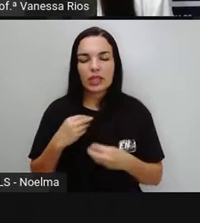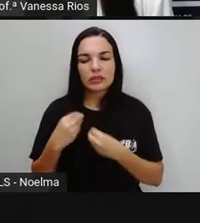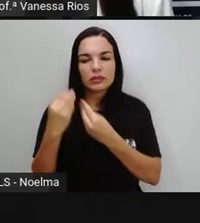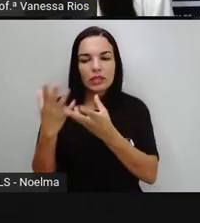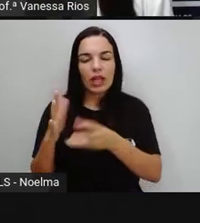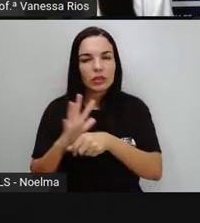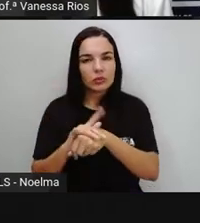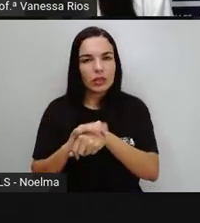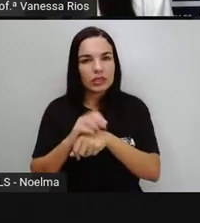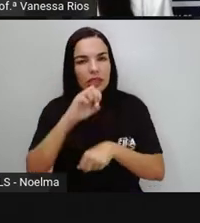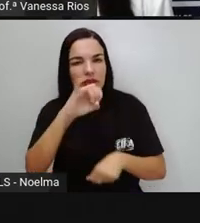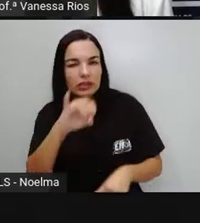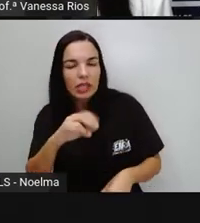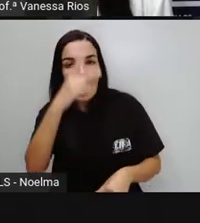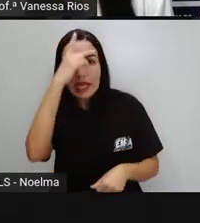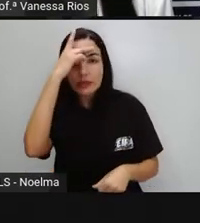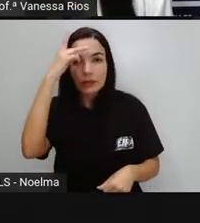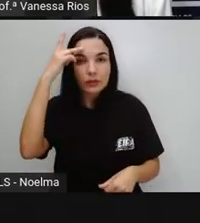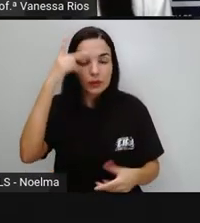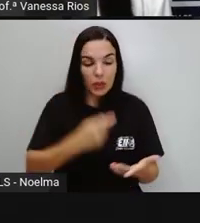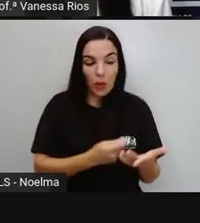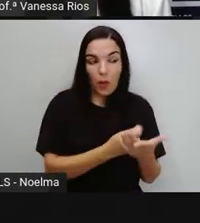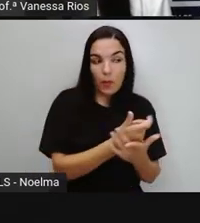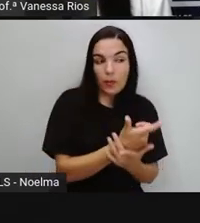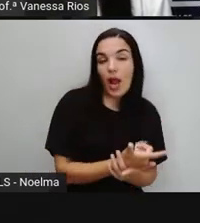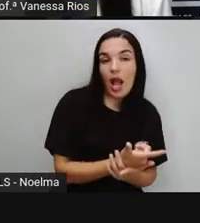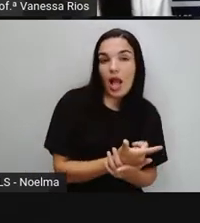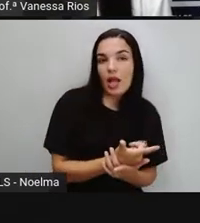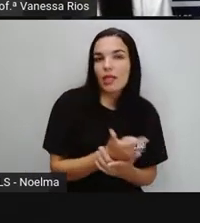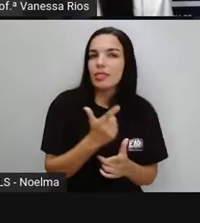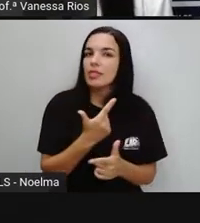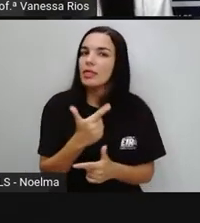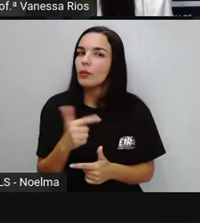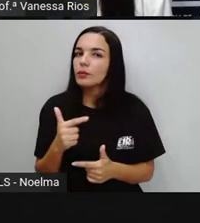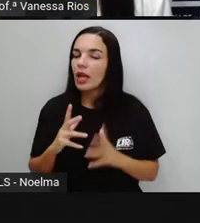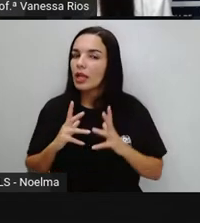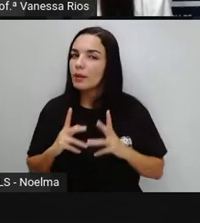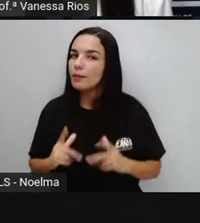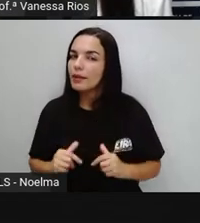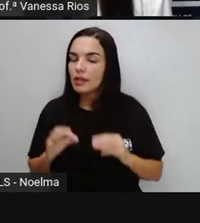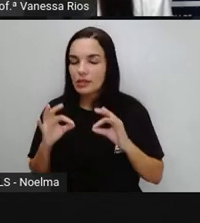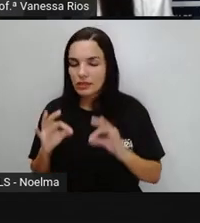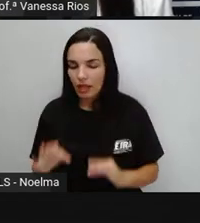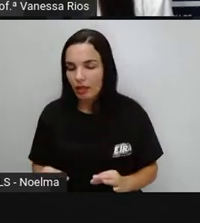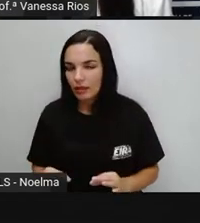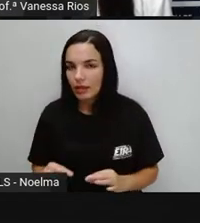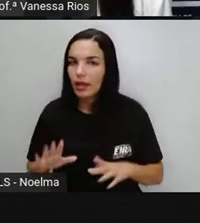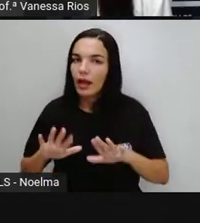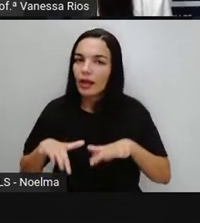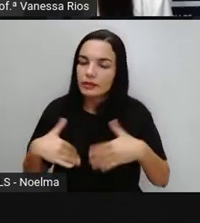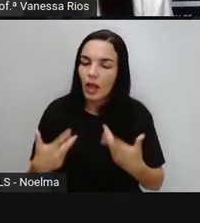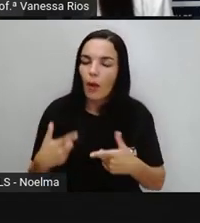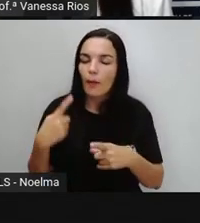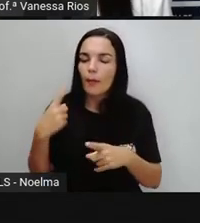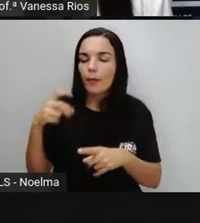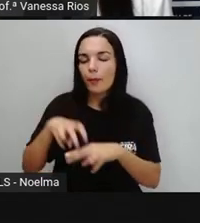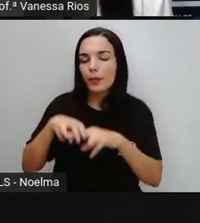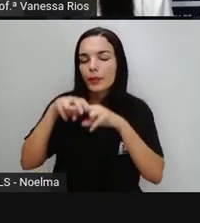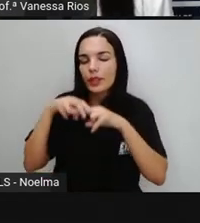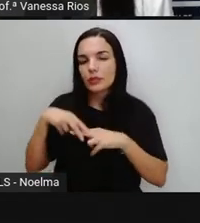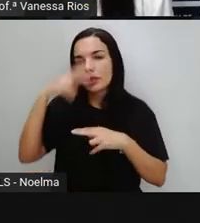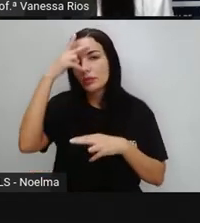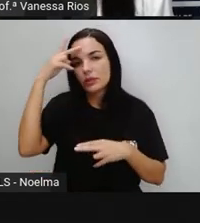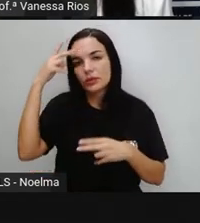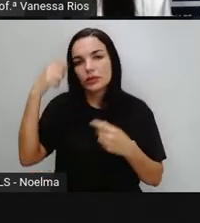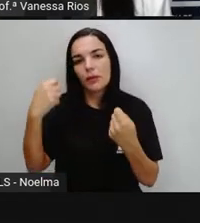Caso as pessoas Que estão Consumindo esses alimentos Não façam aí O processo De higienização De forma